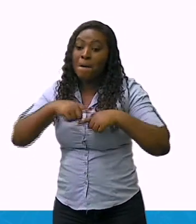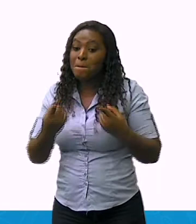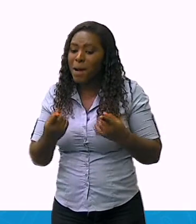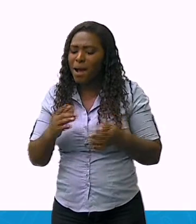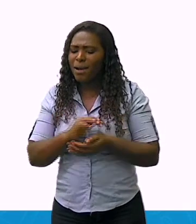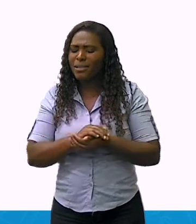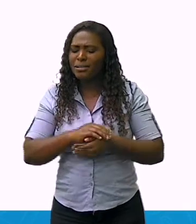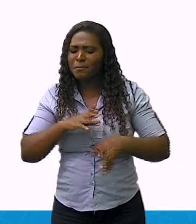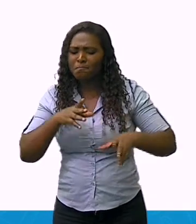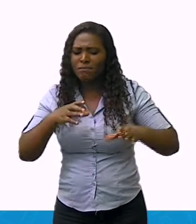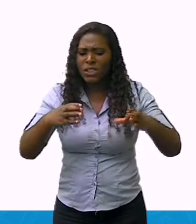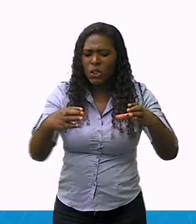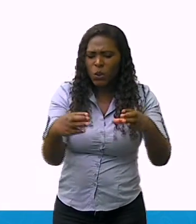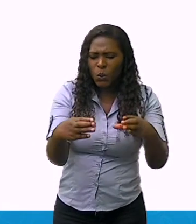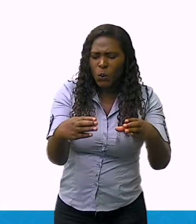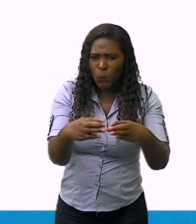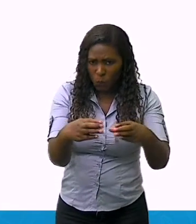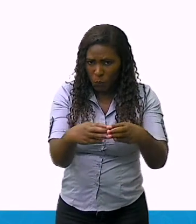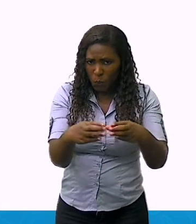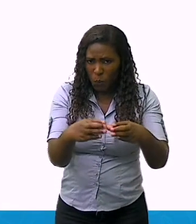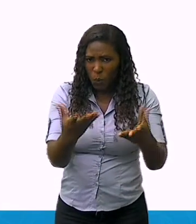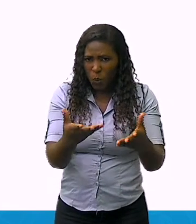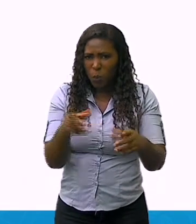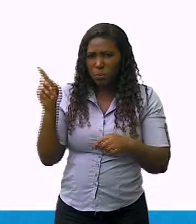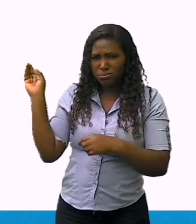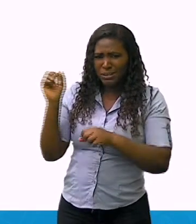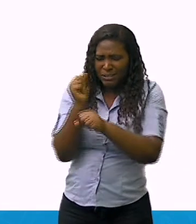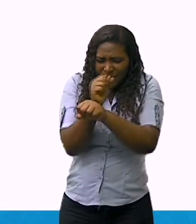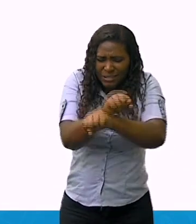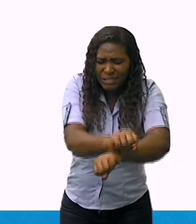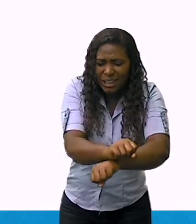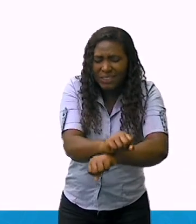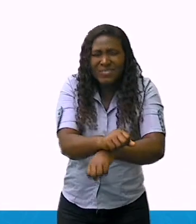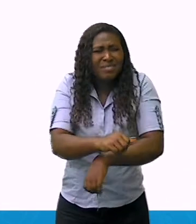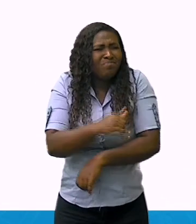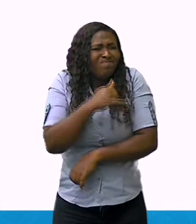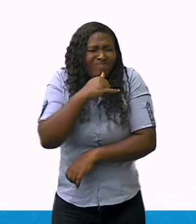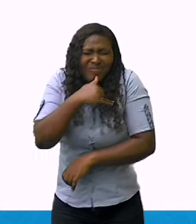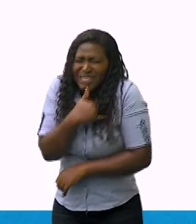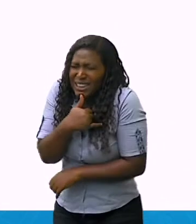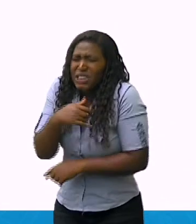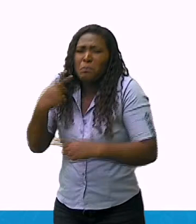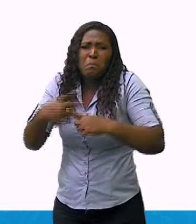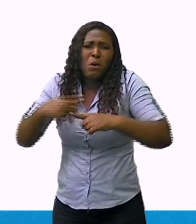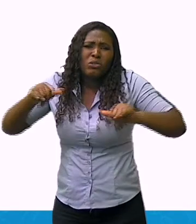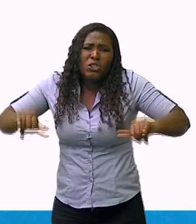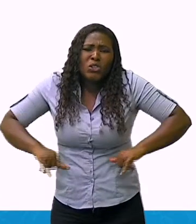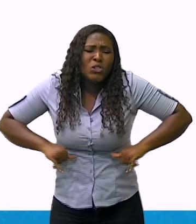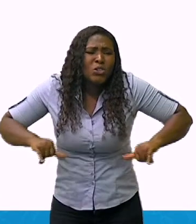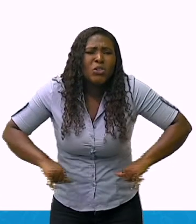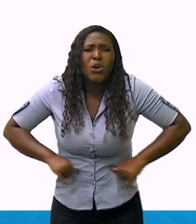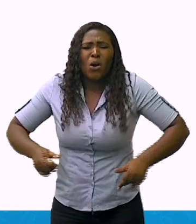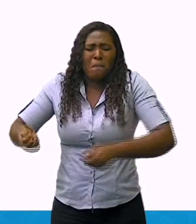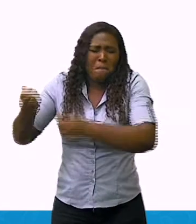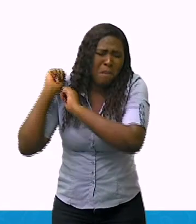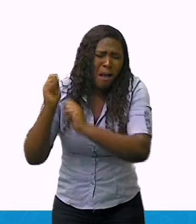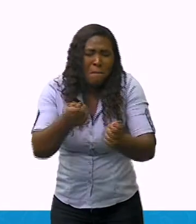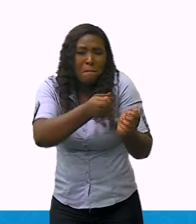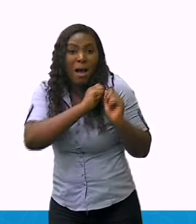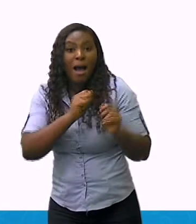na busca por livrar-se dos domínios e controle dos colonizadores portugueses.